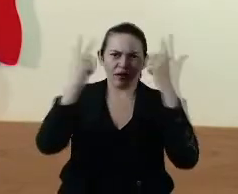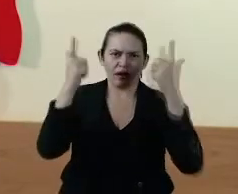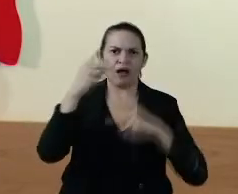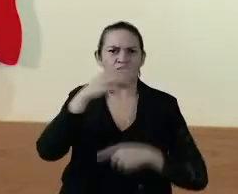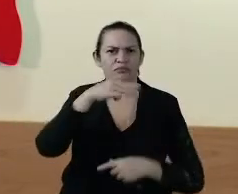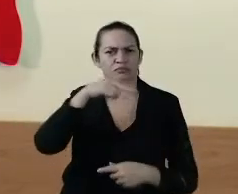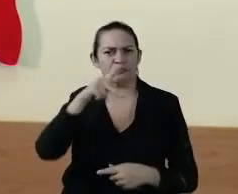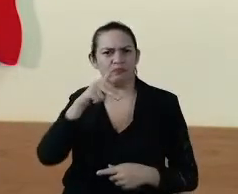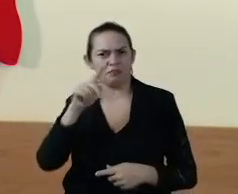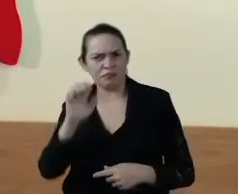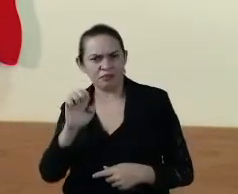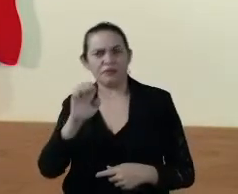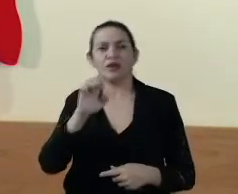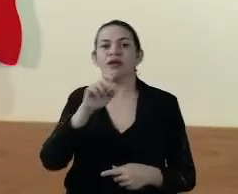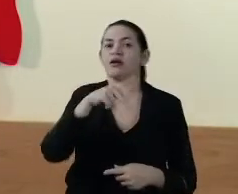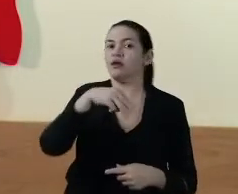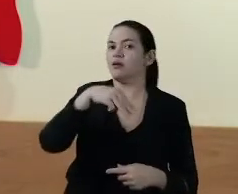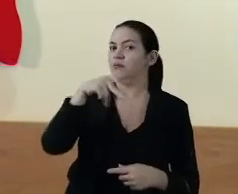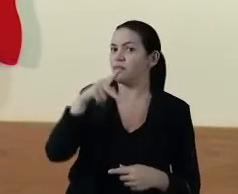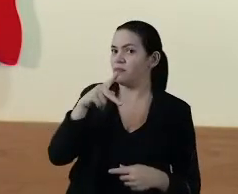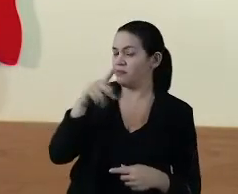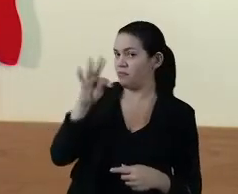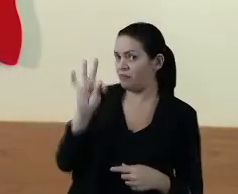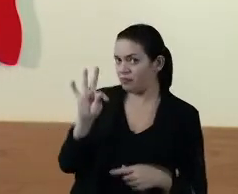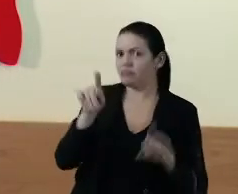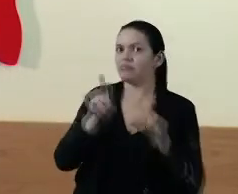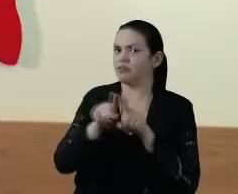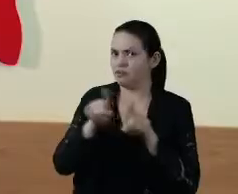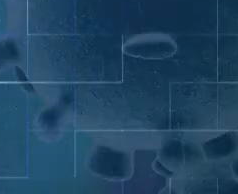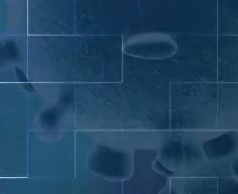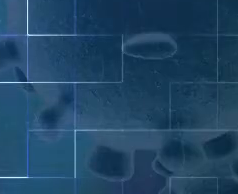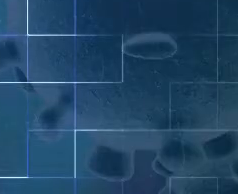autoridades administrativas devem comunicar ao Ministério Público também.